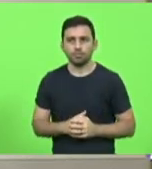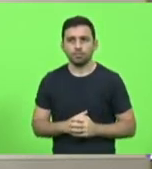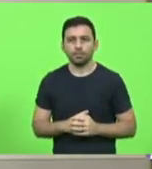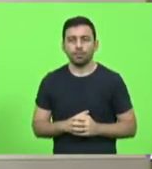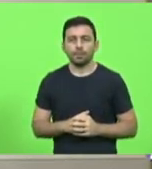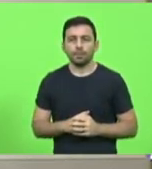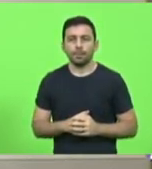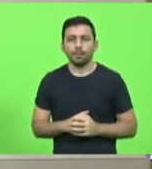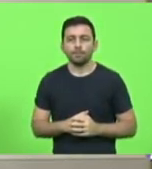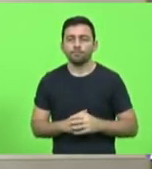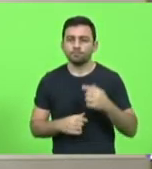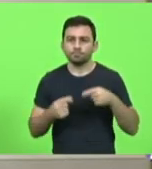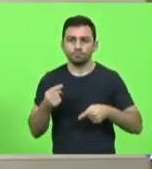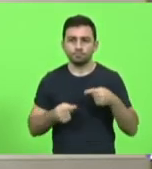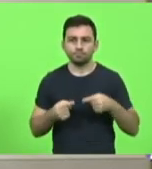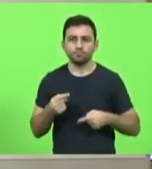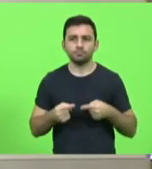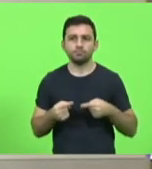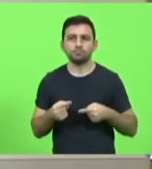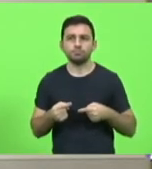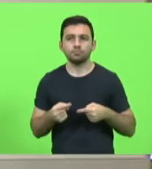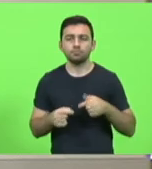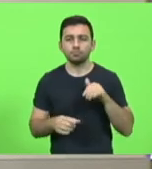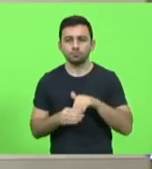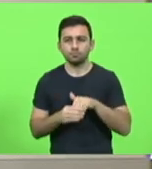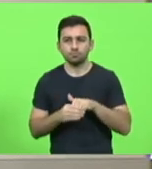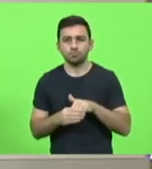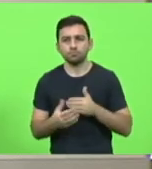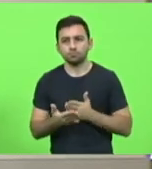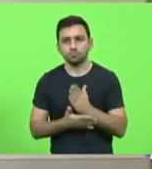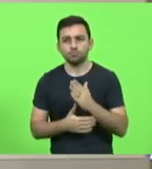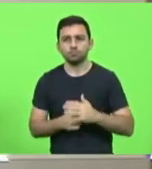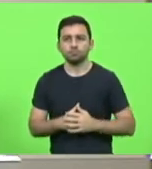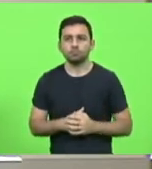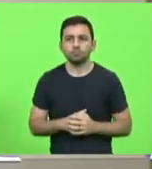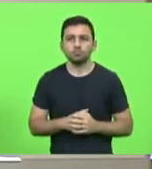Em discussão? Em votação? Aprovado.